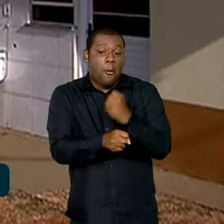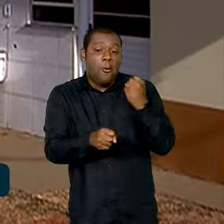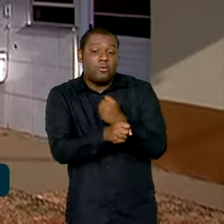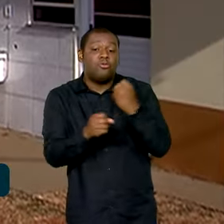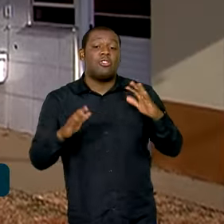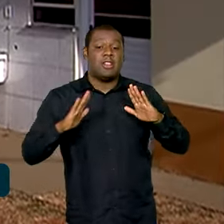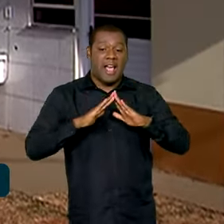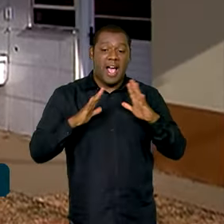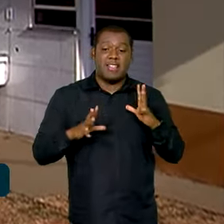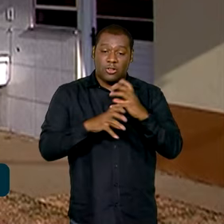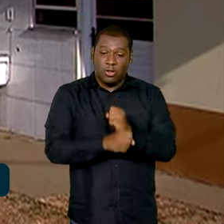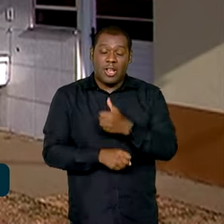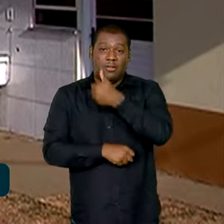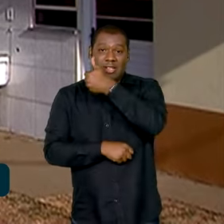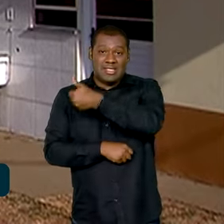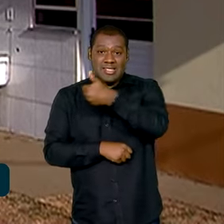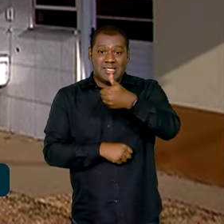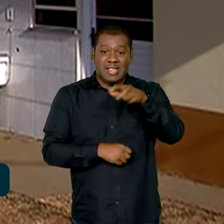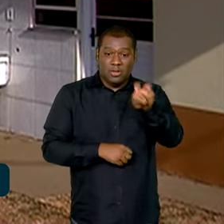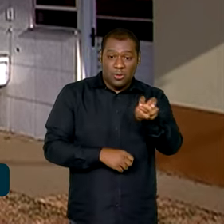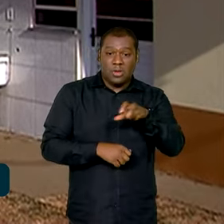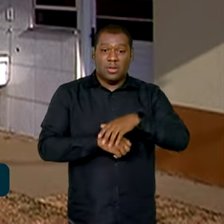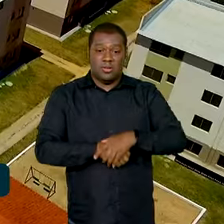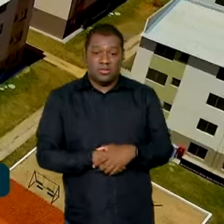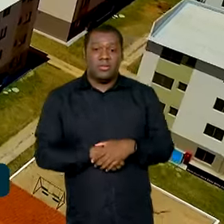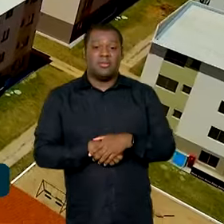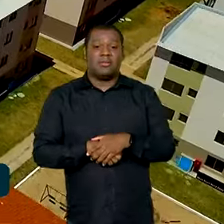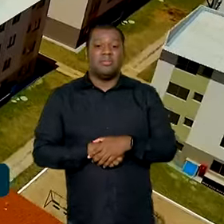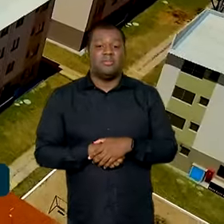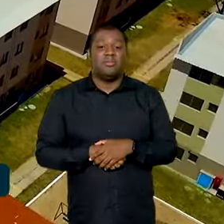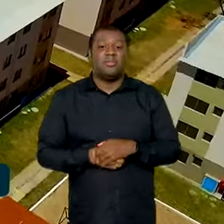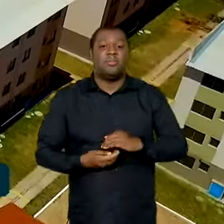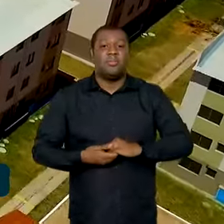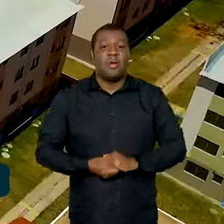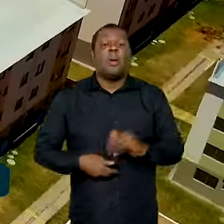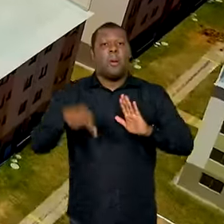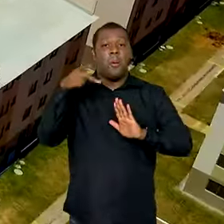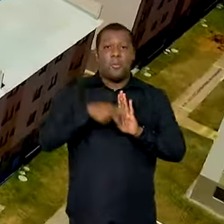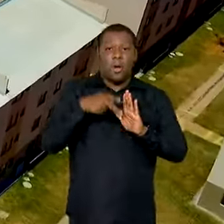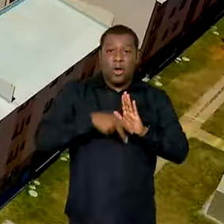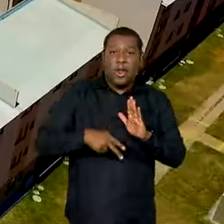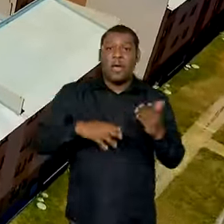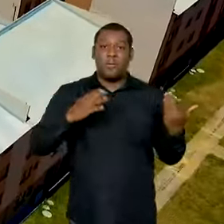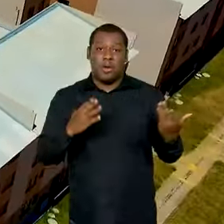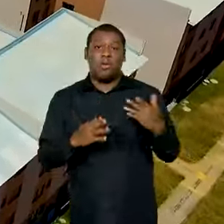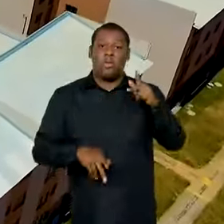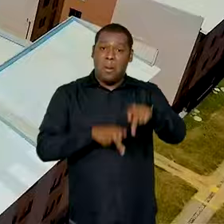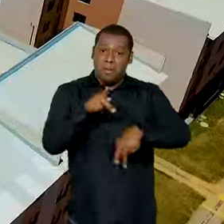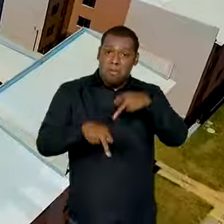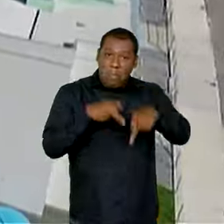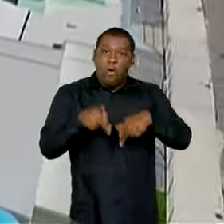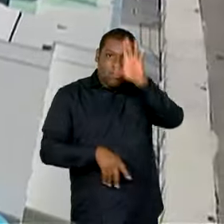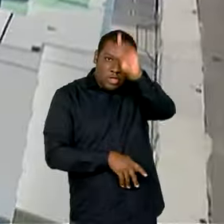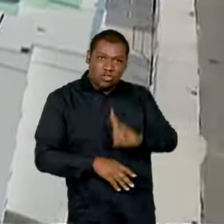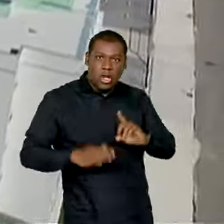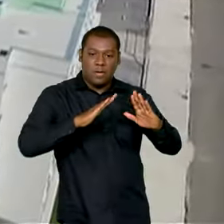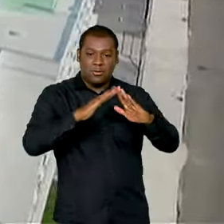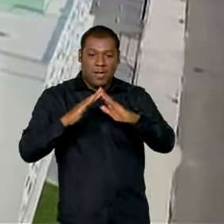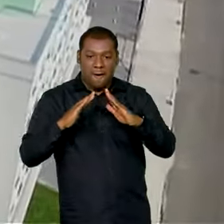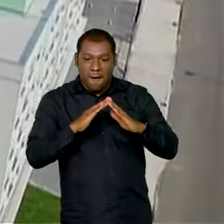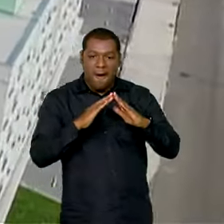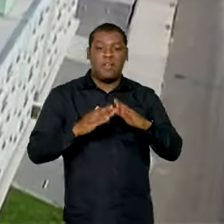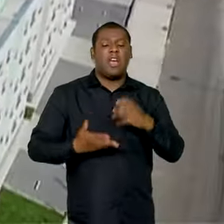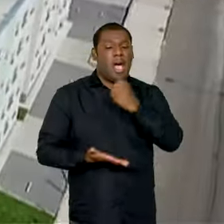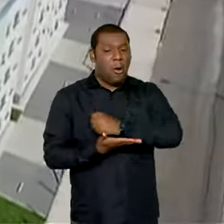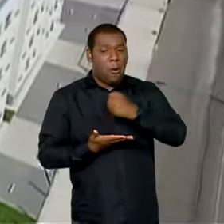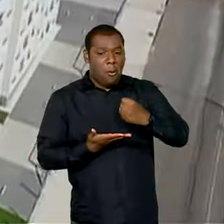habitacionais que serão construídas em Jaguariú, na São Paulo. O programa de moradias populares do governo federal não fazia novos